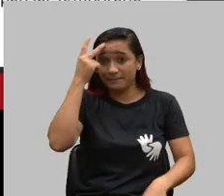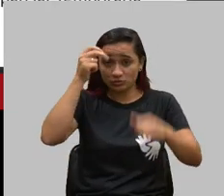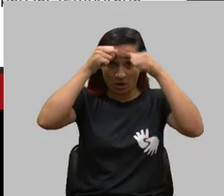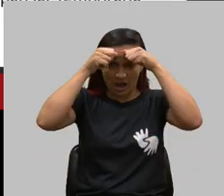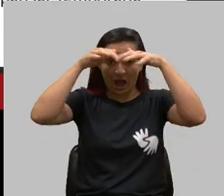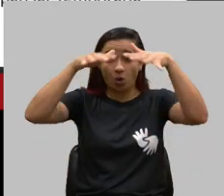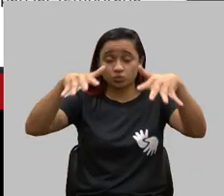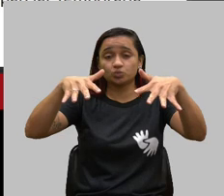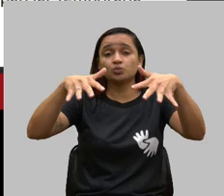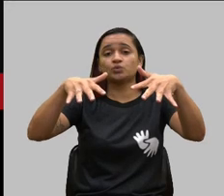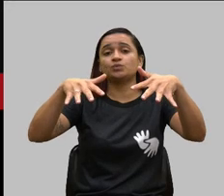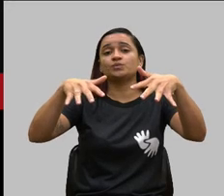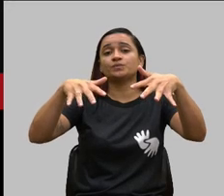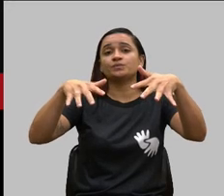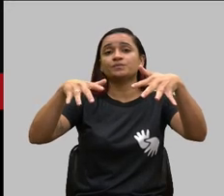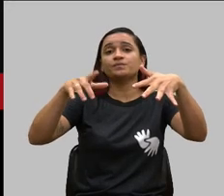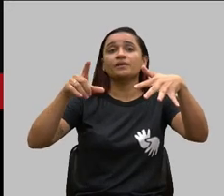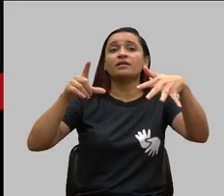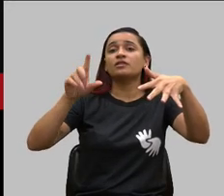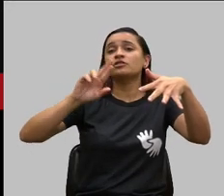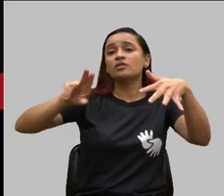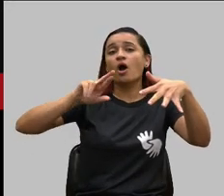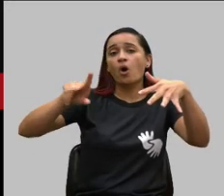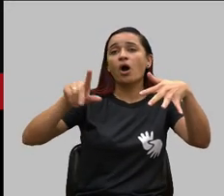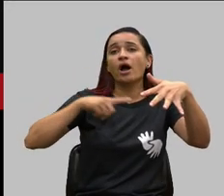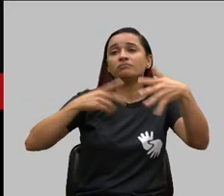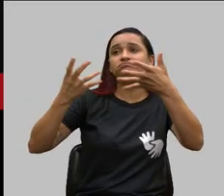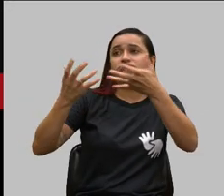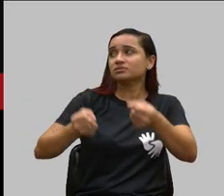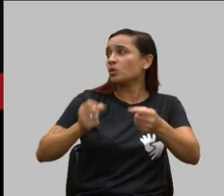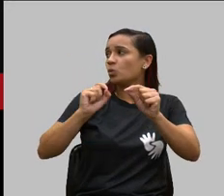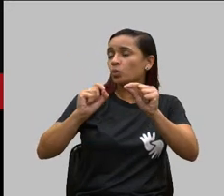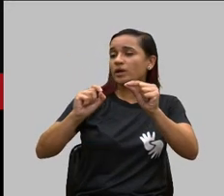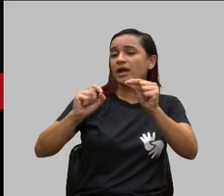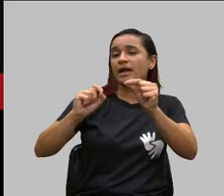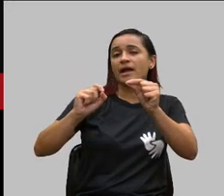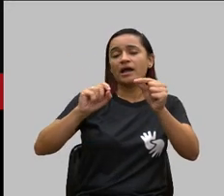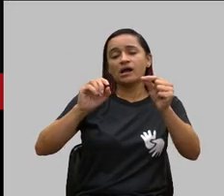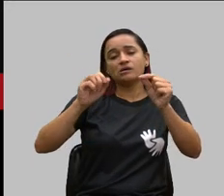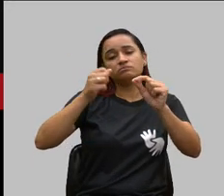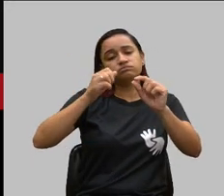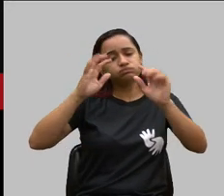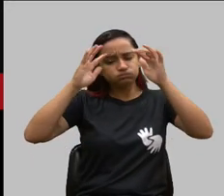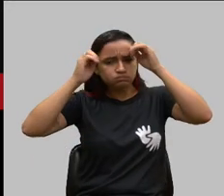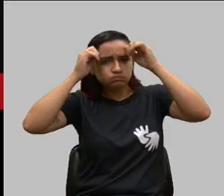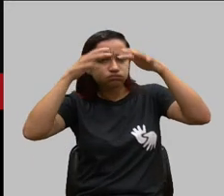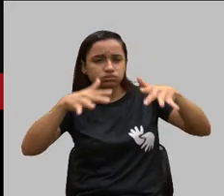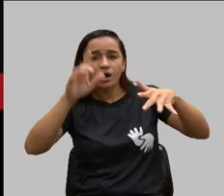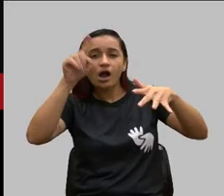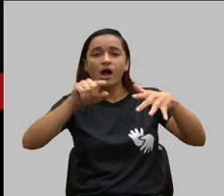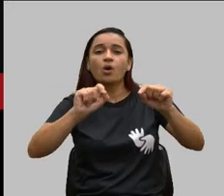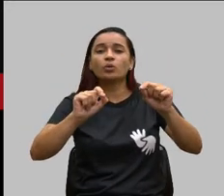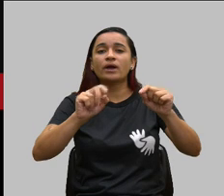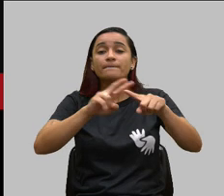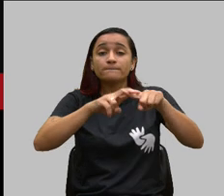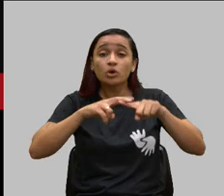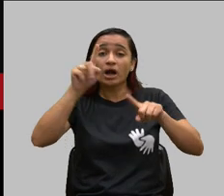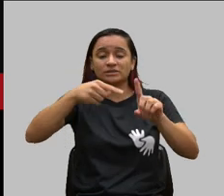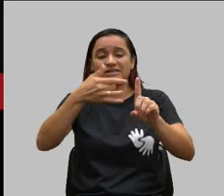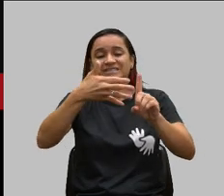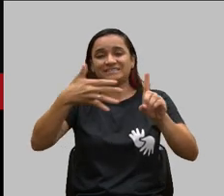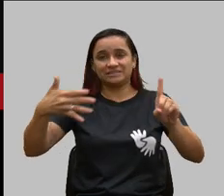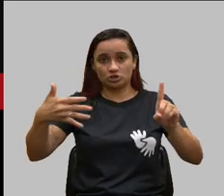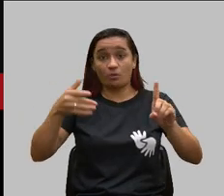autista a gente não considera o transtorno como uma doença e lesão pré-existente por se tratar de síndrome a